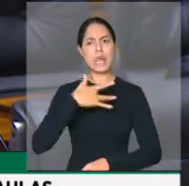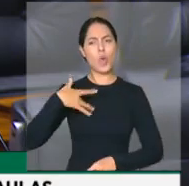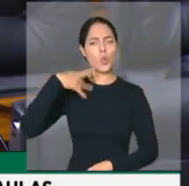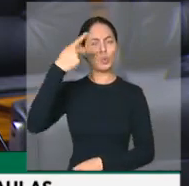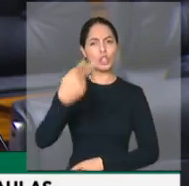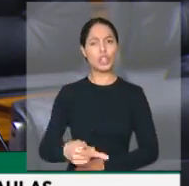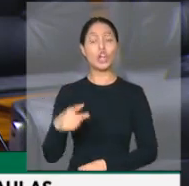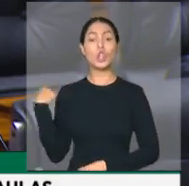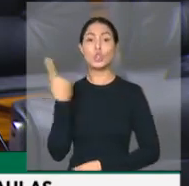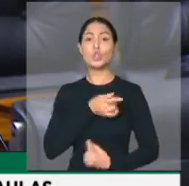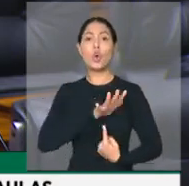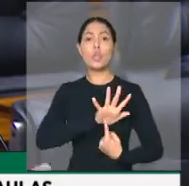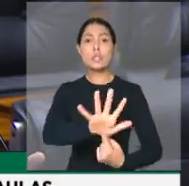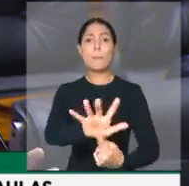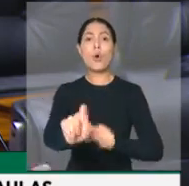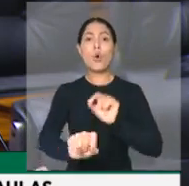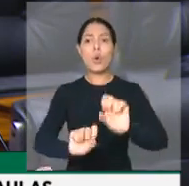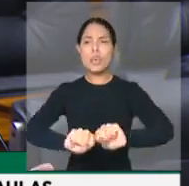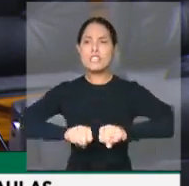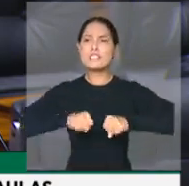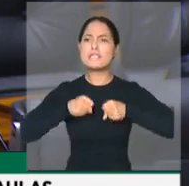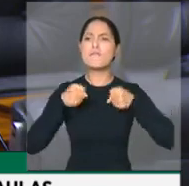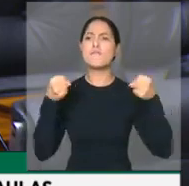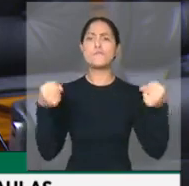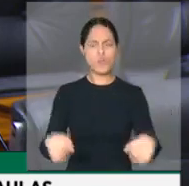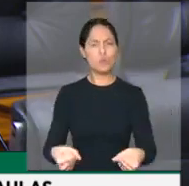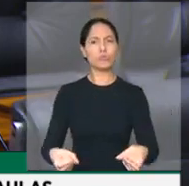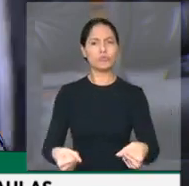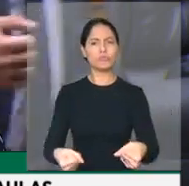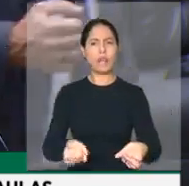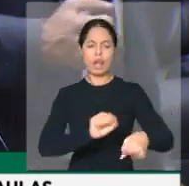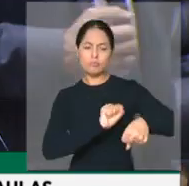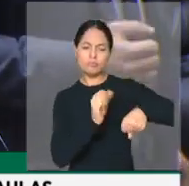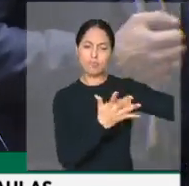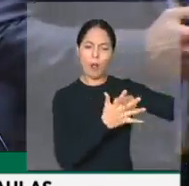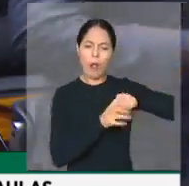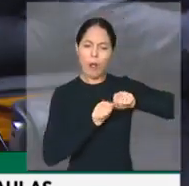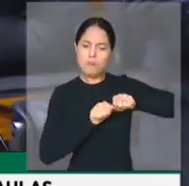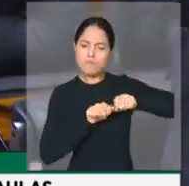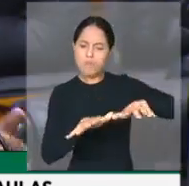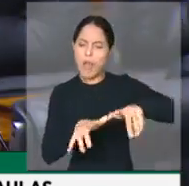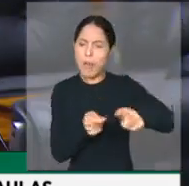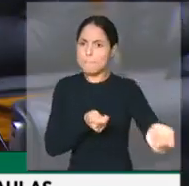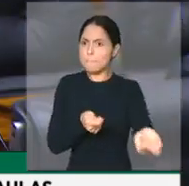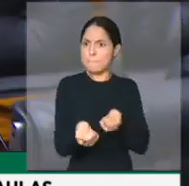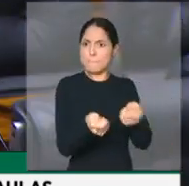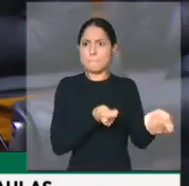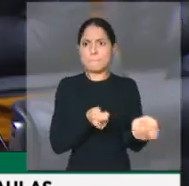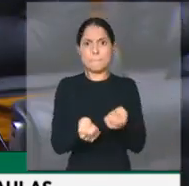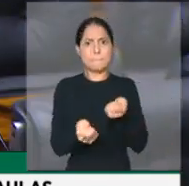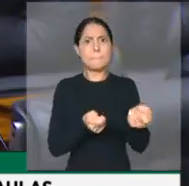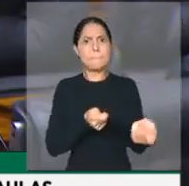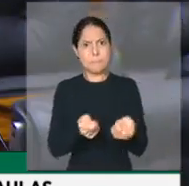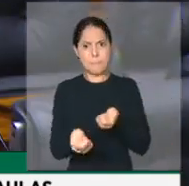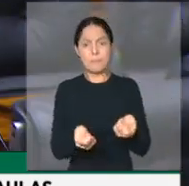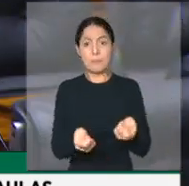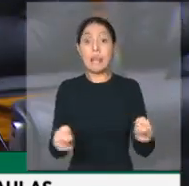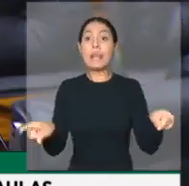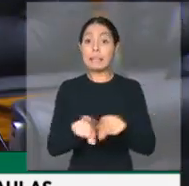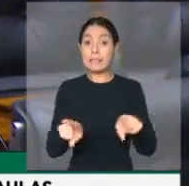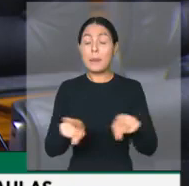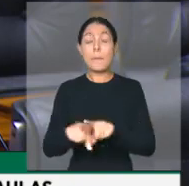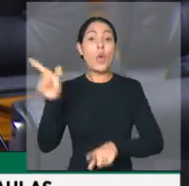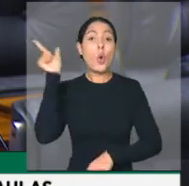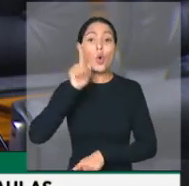esforço e a nossa contribuição para evitar que a pandemia se espalhe, e também aprovando soluções que podem garantir